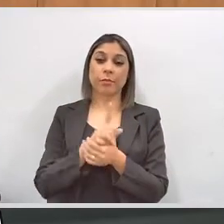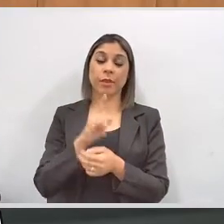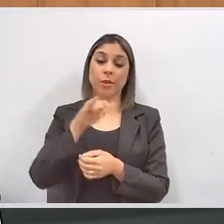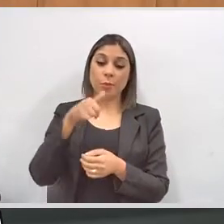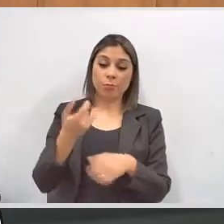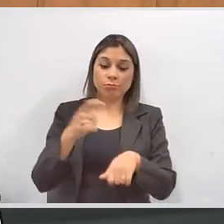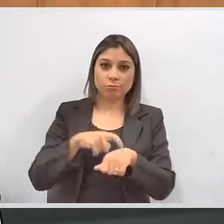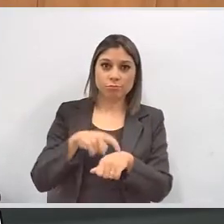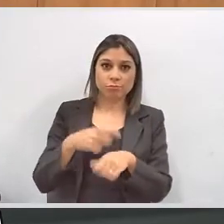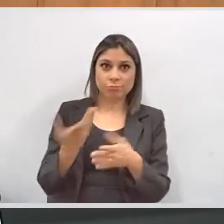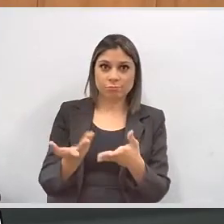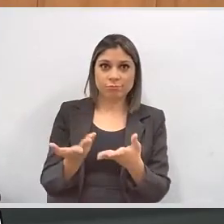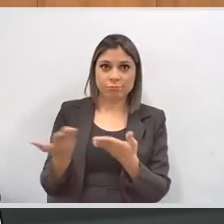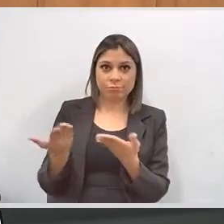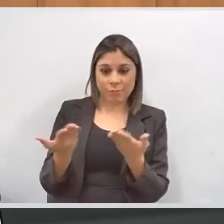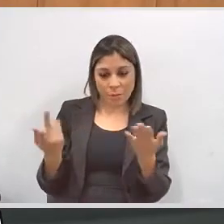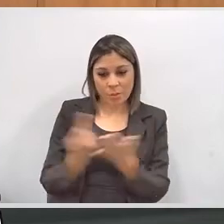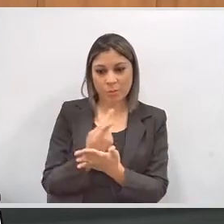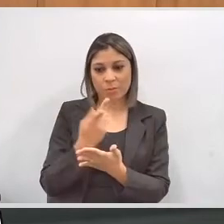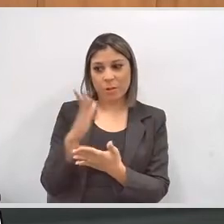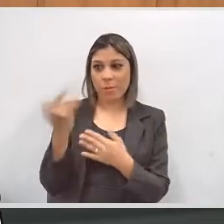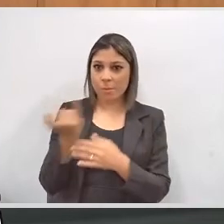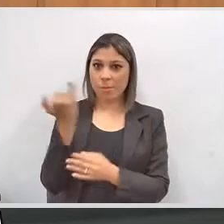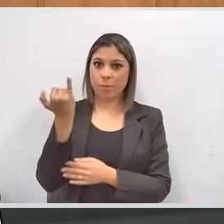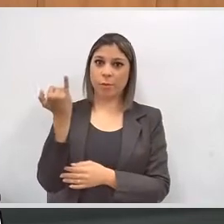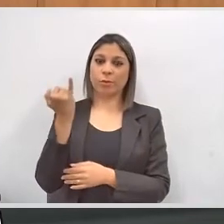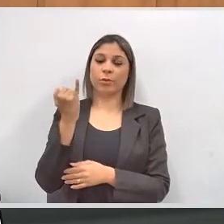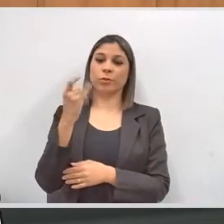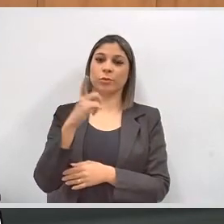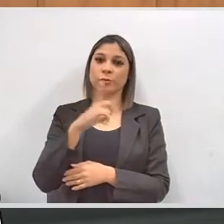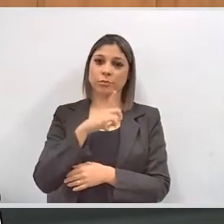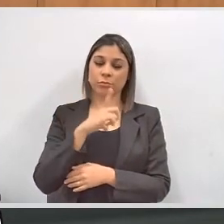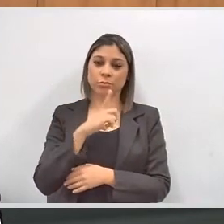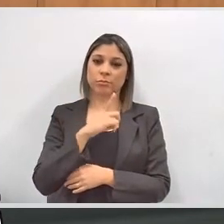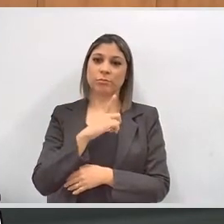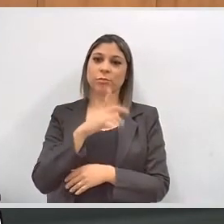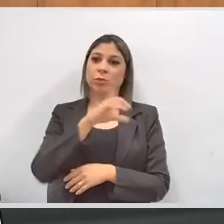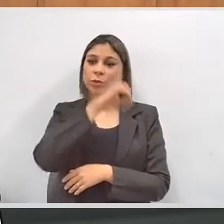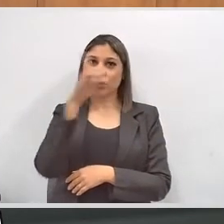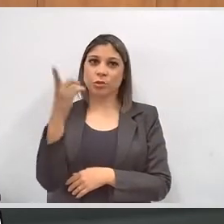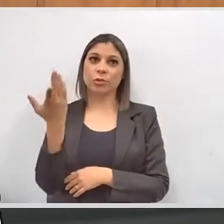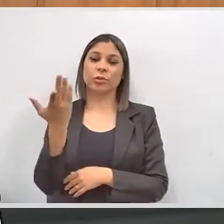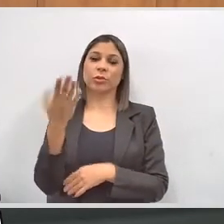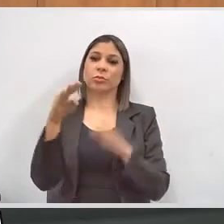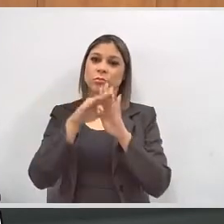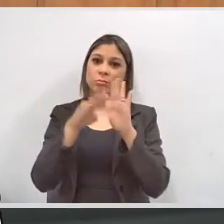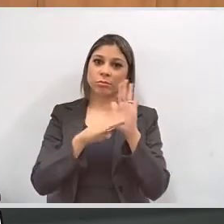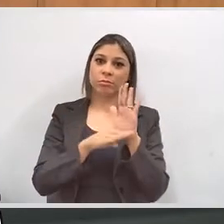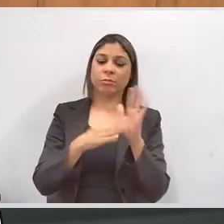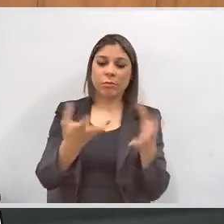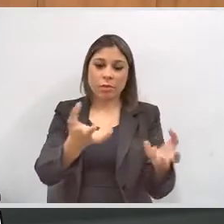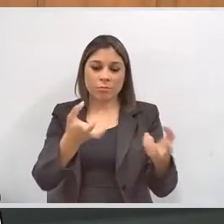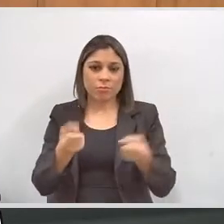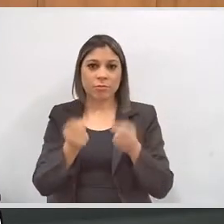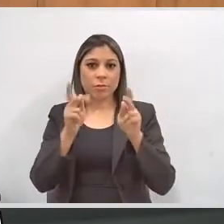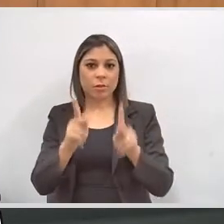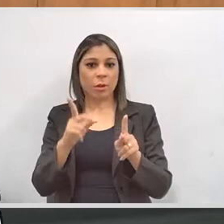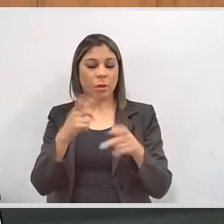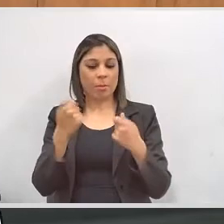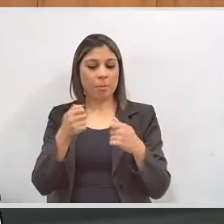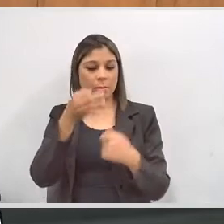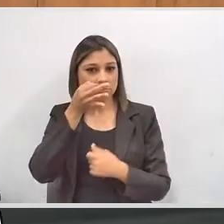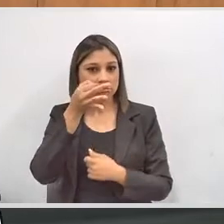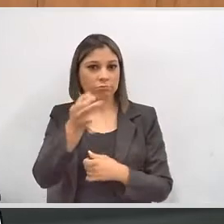Essa oportunidade é uma novidade importante no calendário dos esforços voltados para o atendimento a esse público que